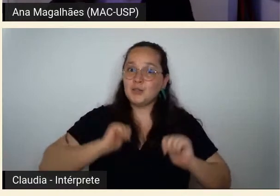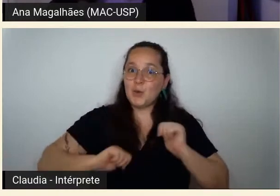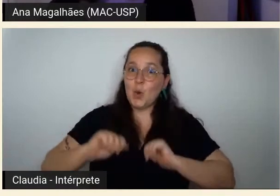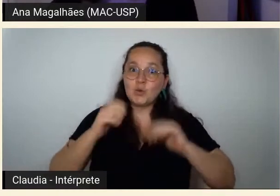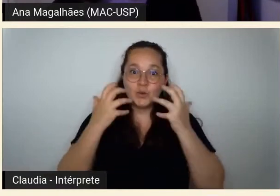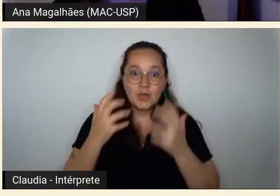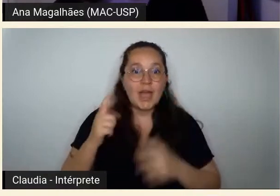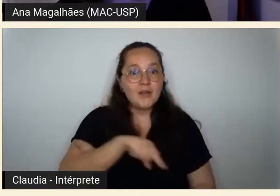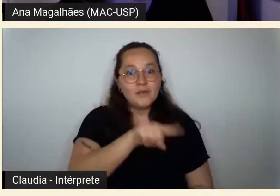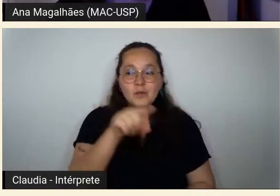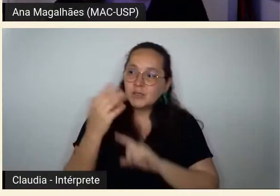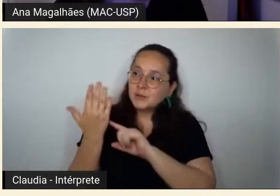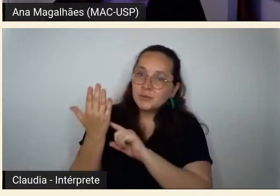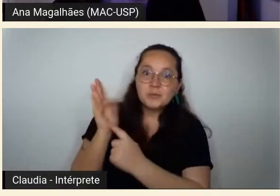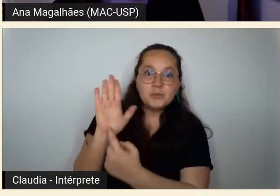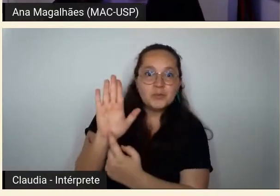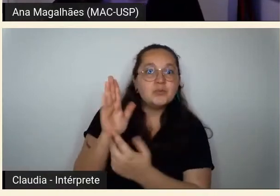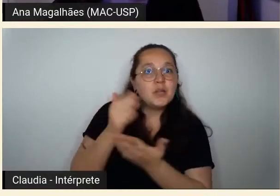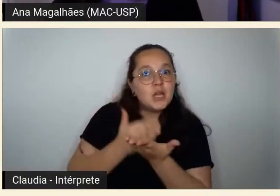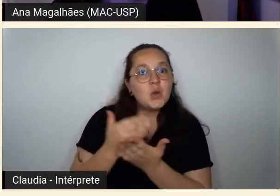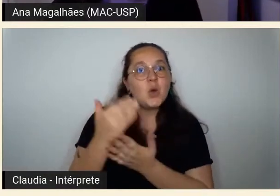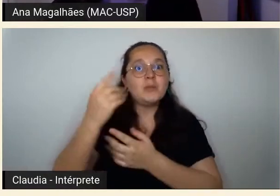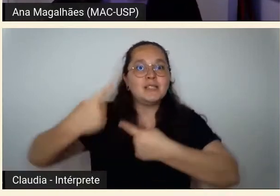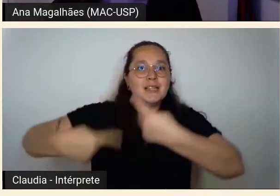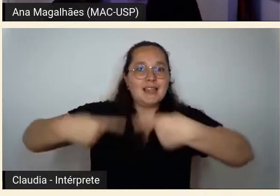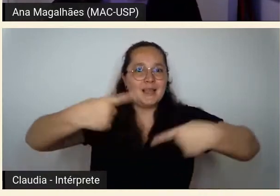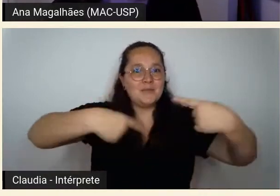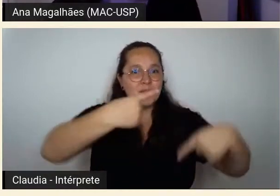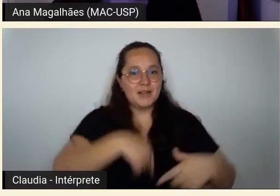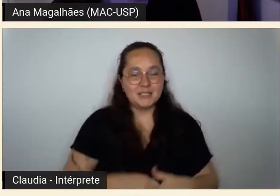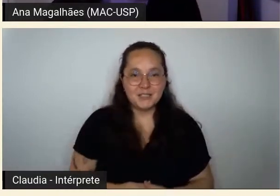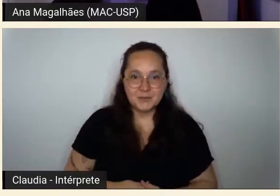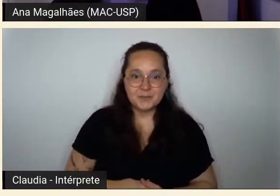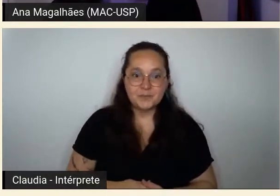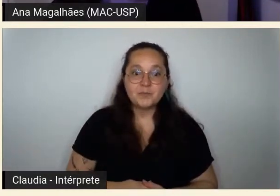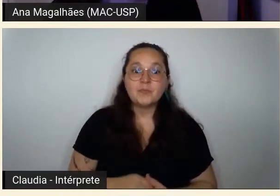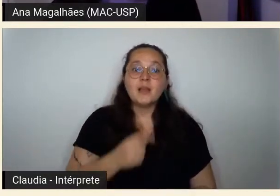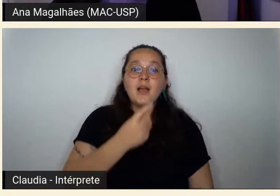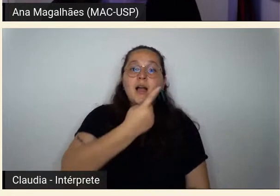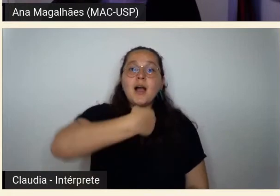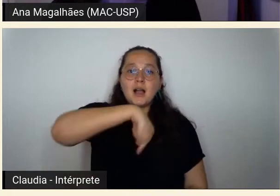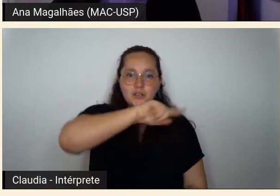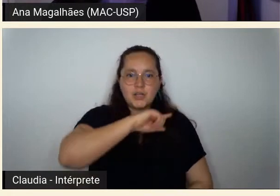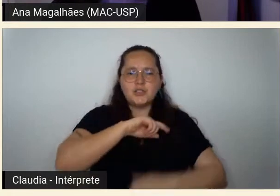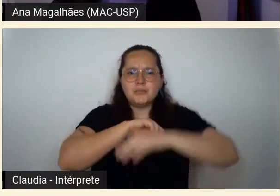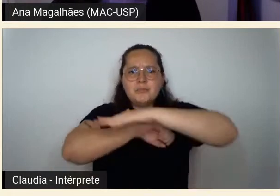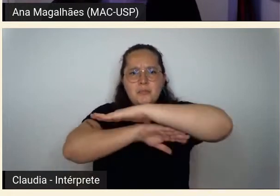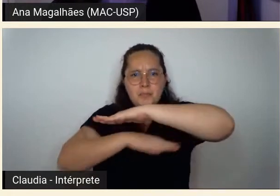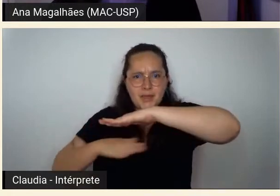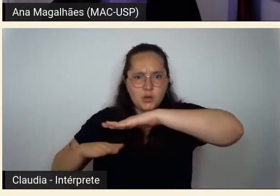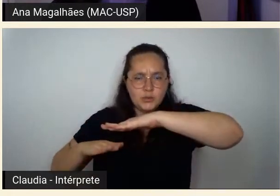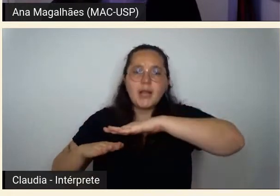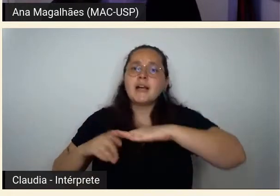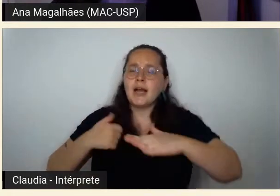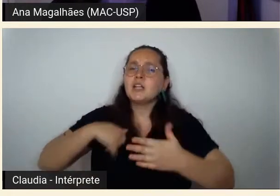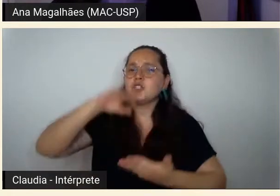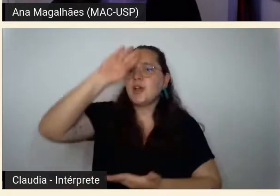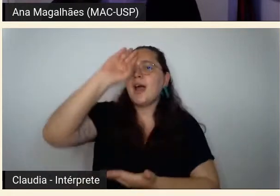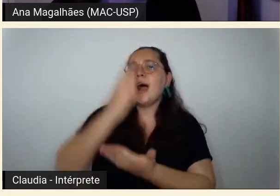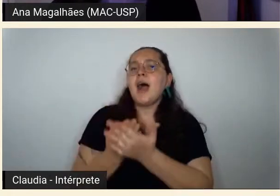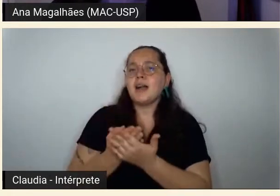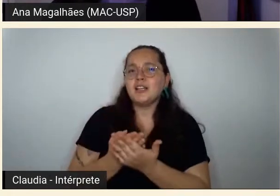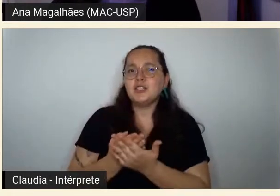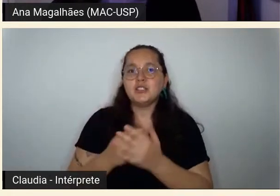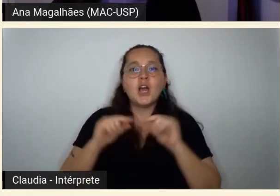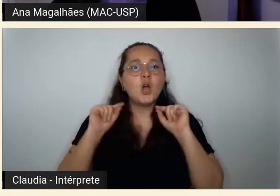apresentações e iniciar o debate. Nós, da Pinacoteca, acreditamos enfaticamente na necessidade de uma